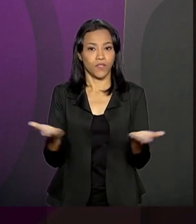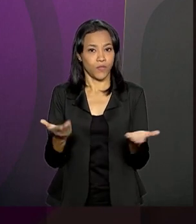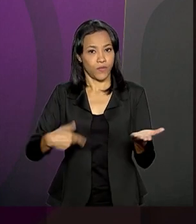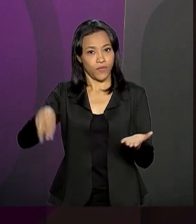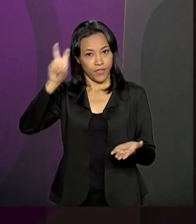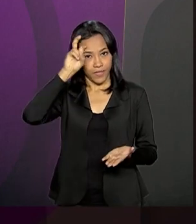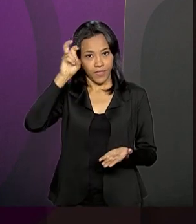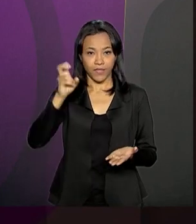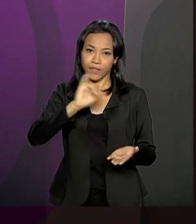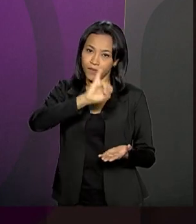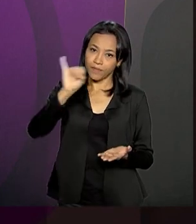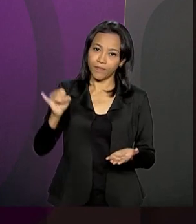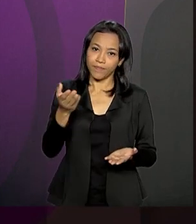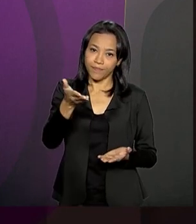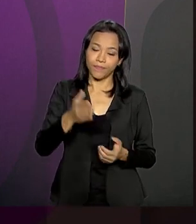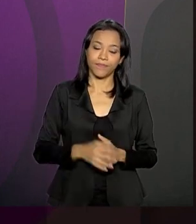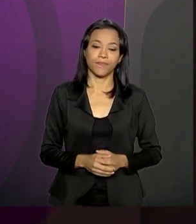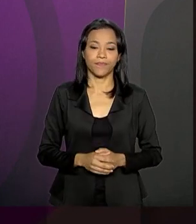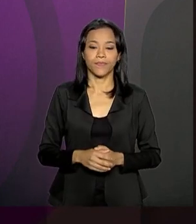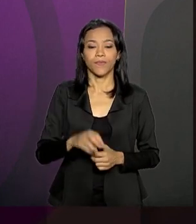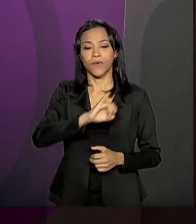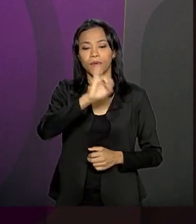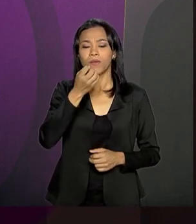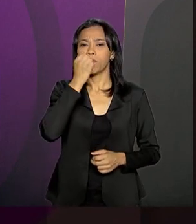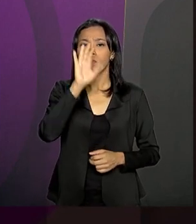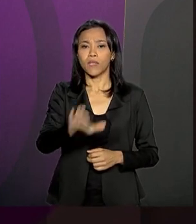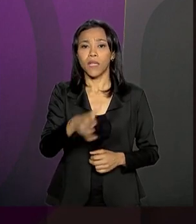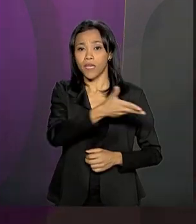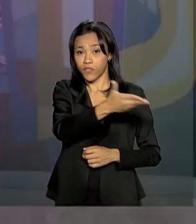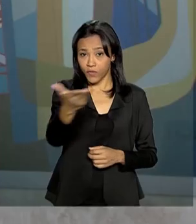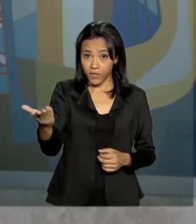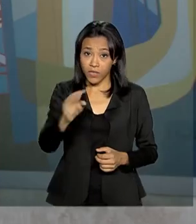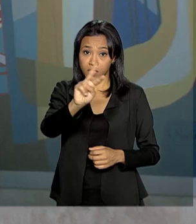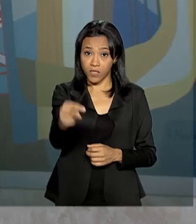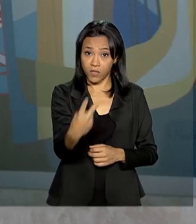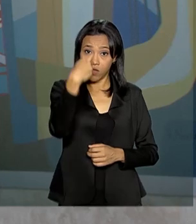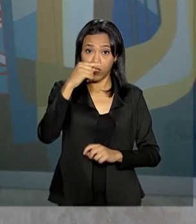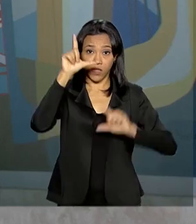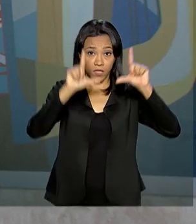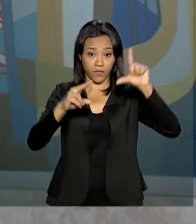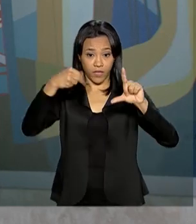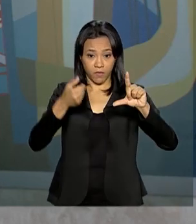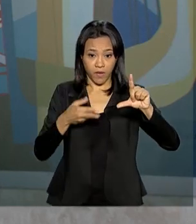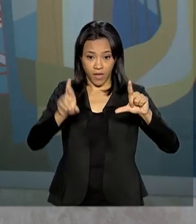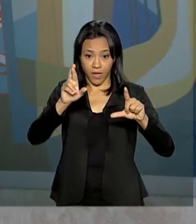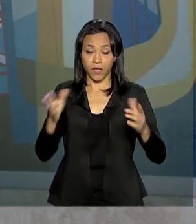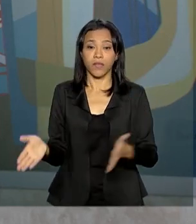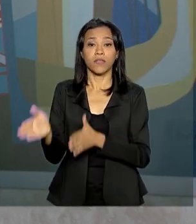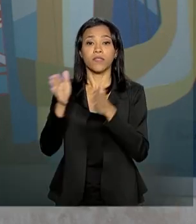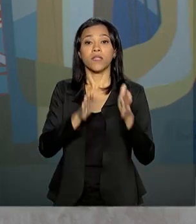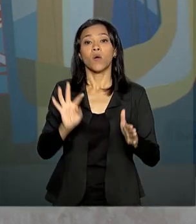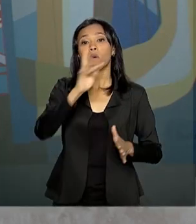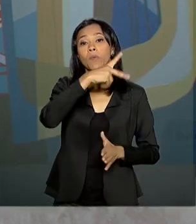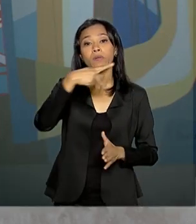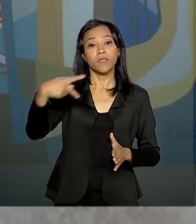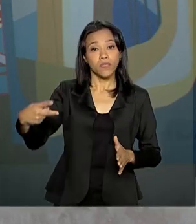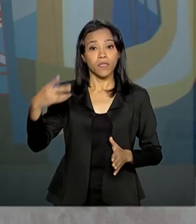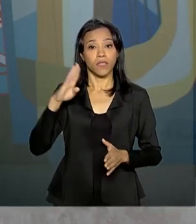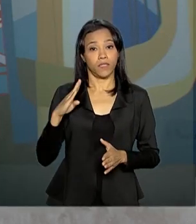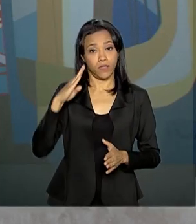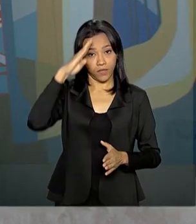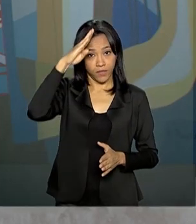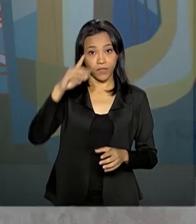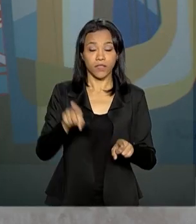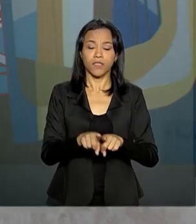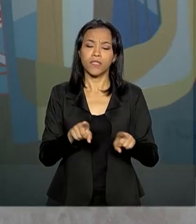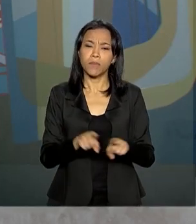-feira. Olá, Luana. Olá, Gabriela. E boa tarde a todos que nos acompanham aqui na TV NBR. O presidente Jair Bolsonaro e o ministro de Minas e